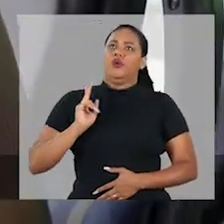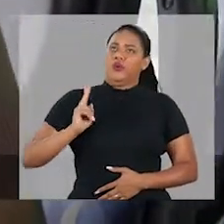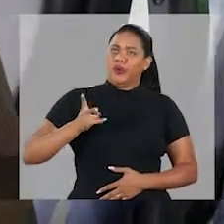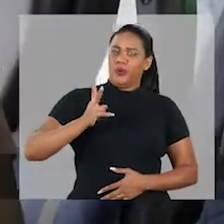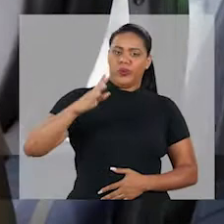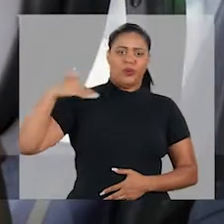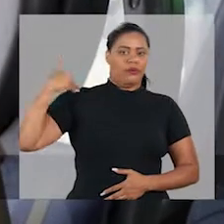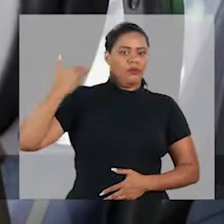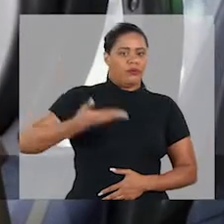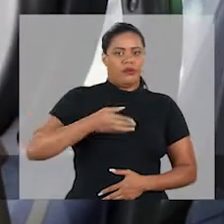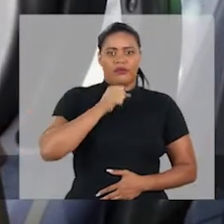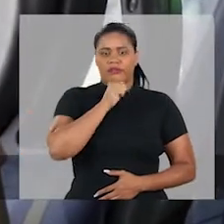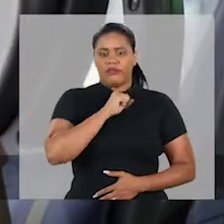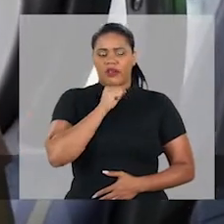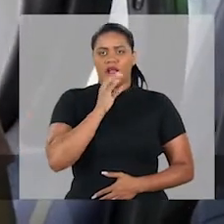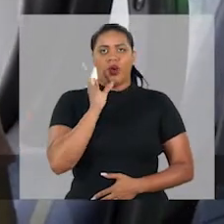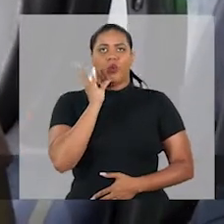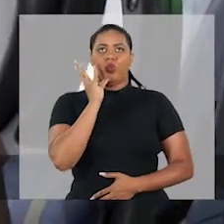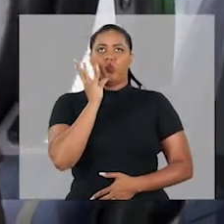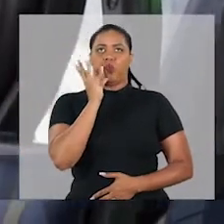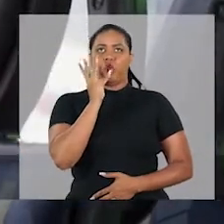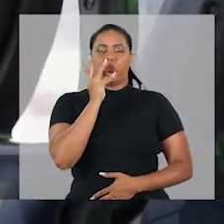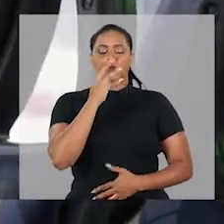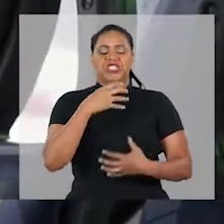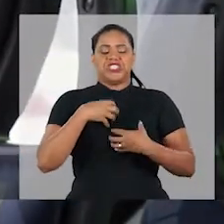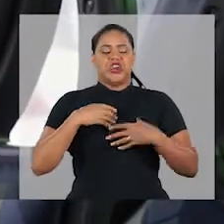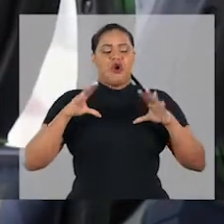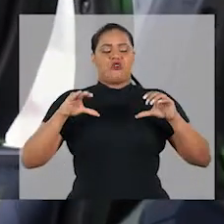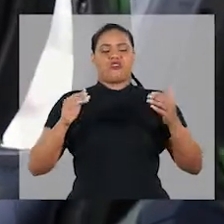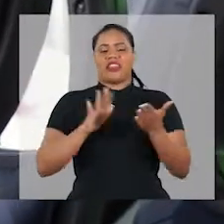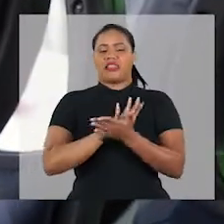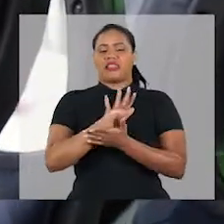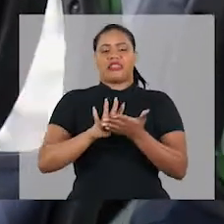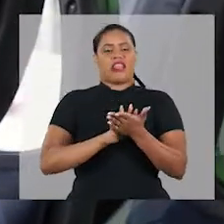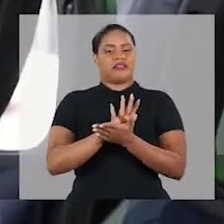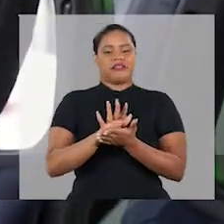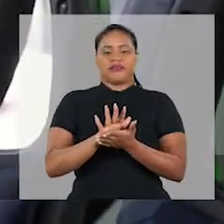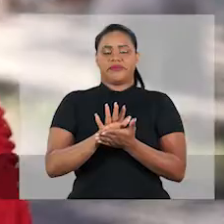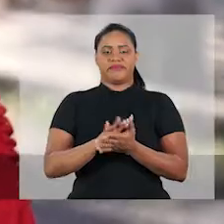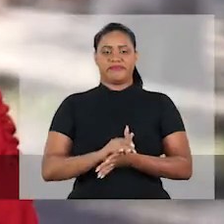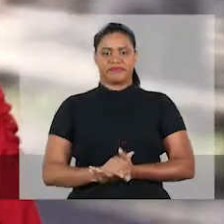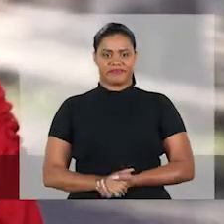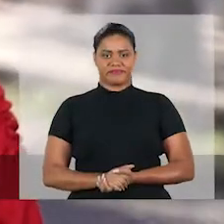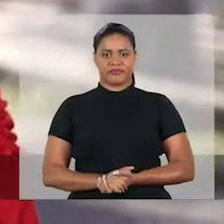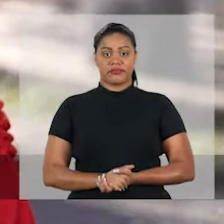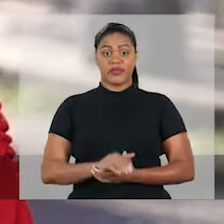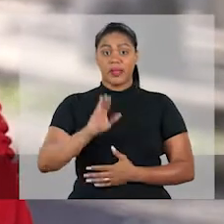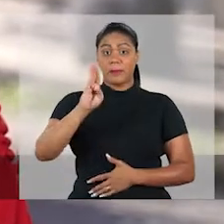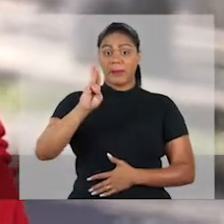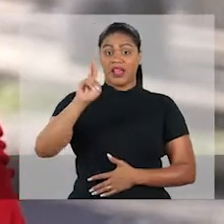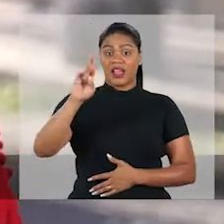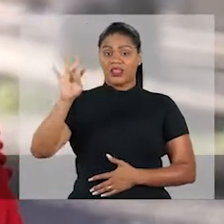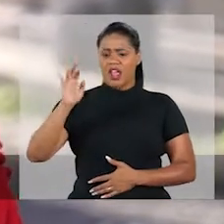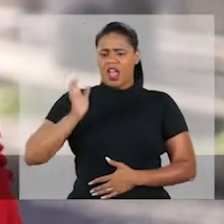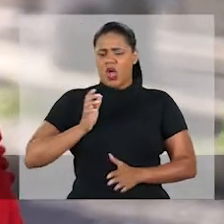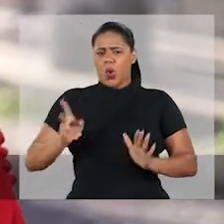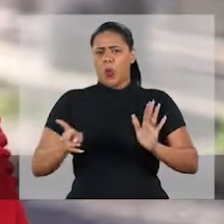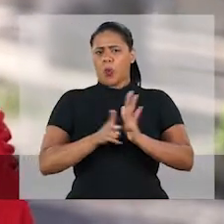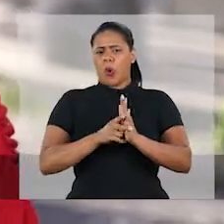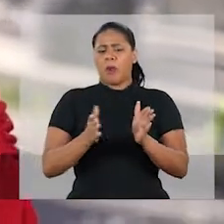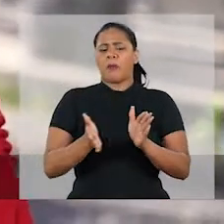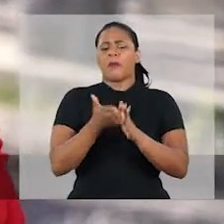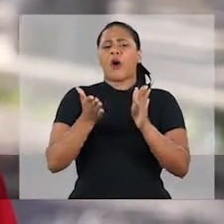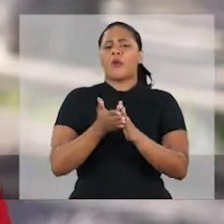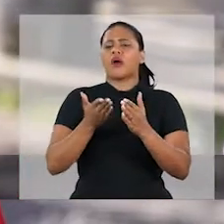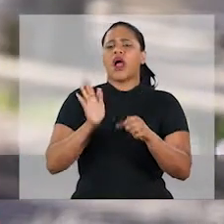continua como o Velho Sistema. Lento, desconfortável, ineficiente. O BRT foi feito para rico, não foi feito